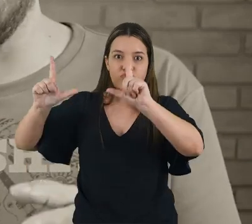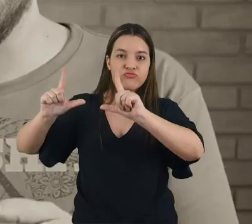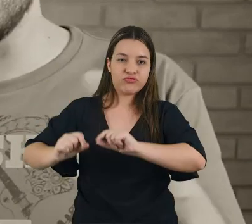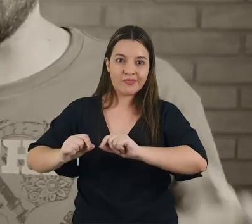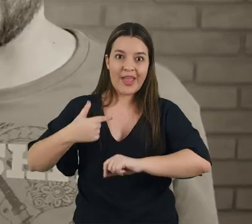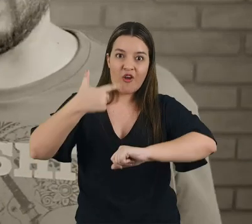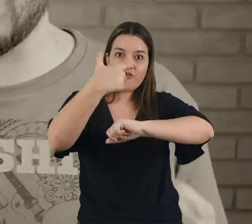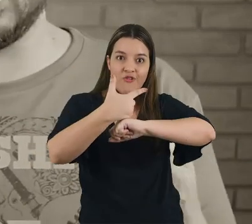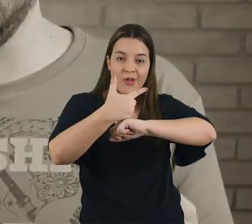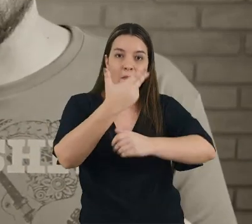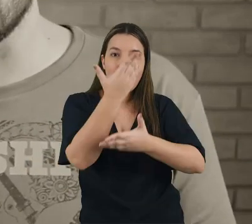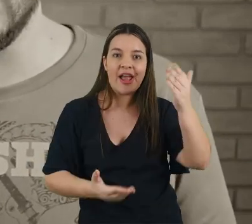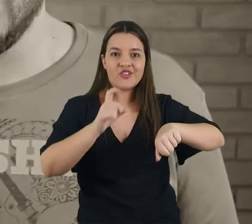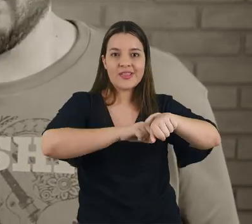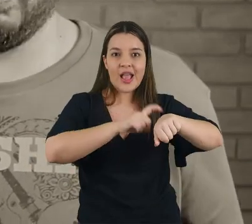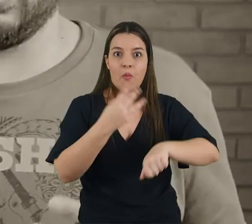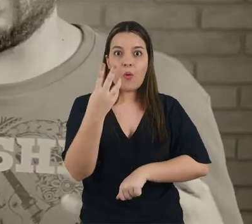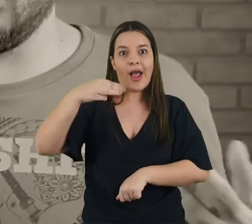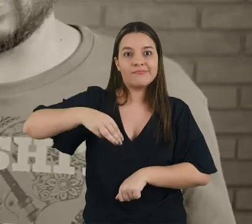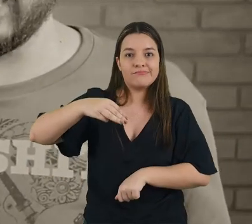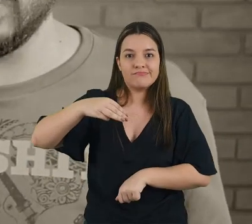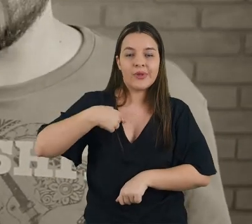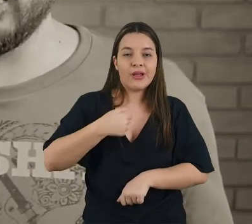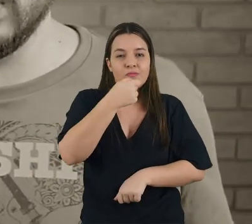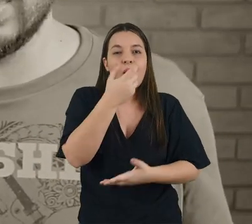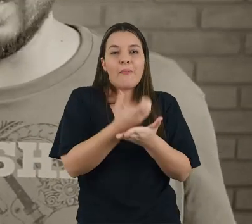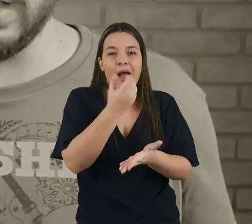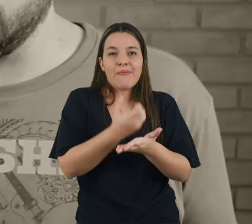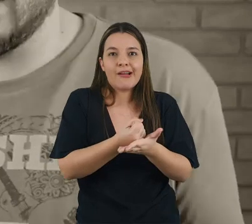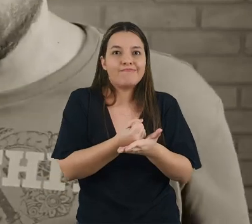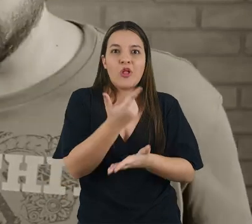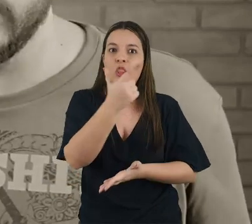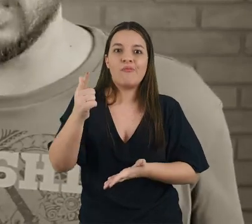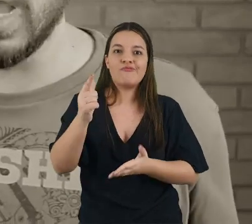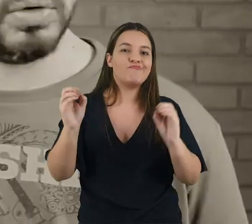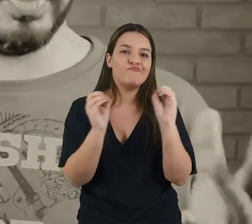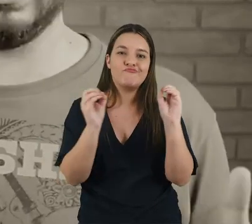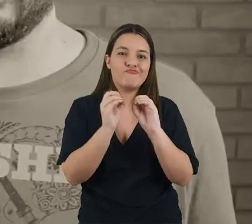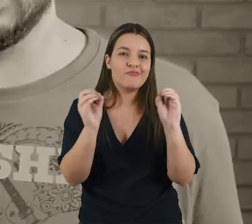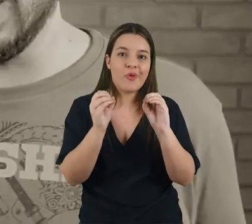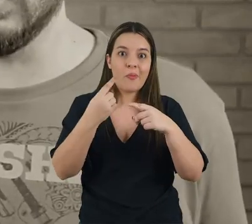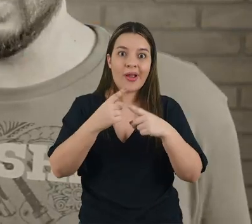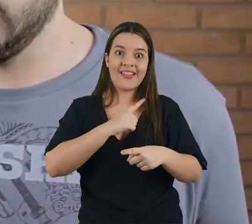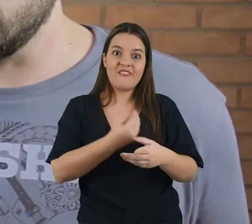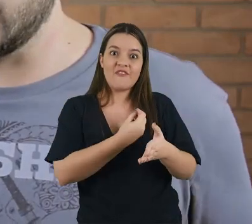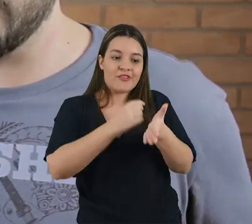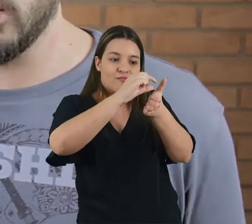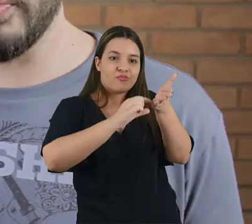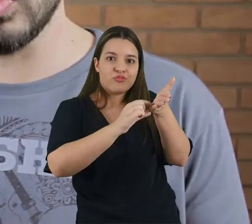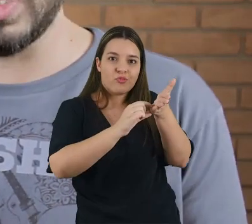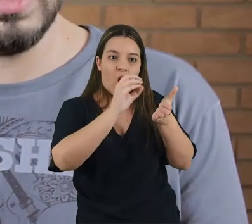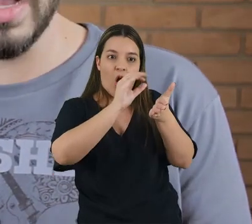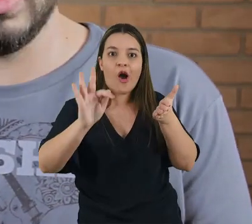série de fundamentos, eu joguei fora 4 minutos, porque eu gravei ele com o microfone desligado. Eu não sabia que ele estava desligado, eu não vi que ele estava desligado. Então isso